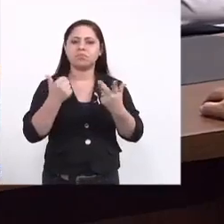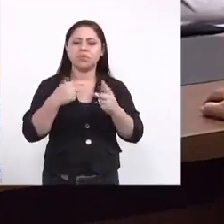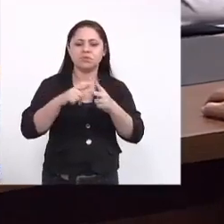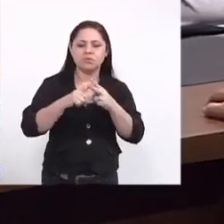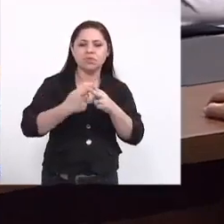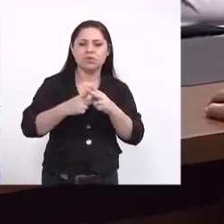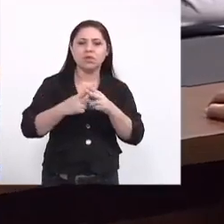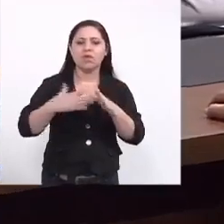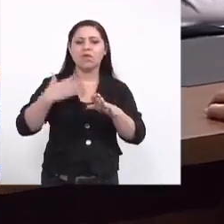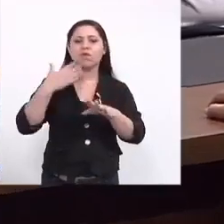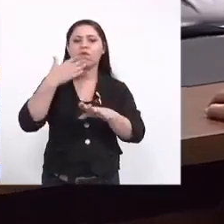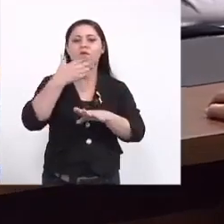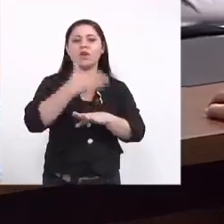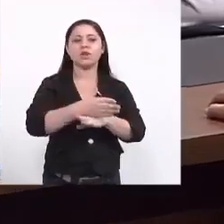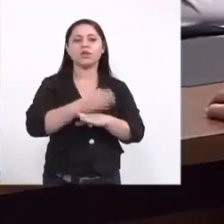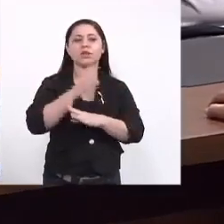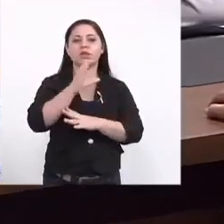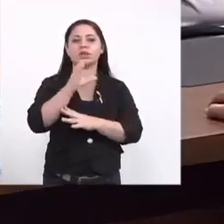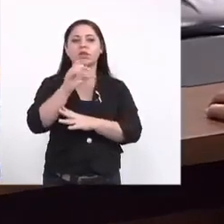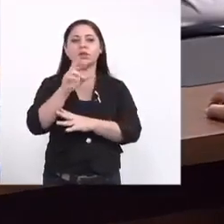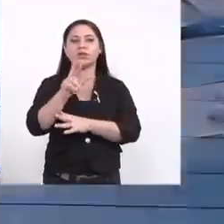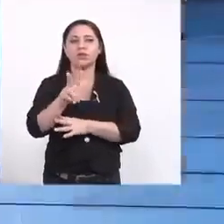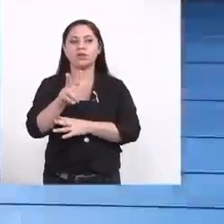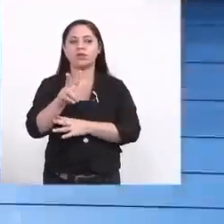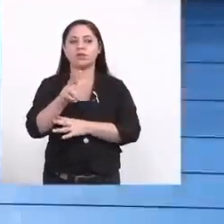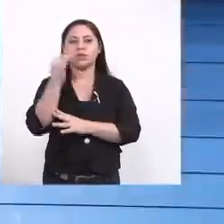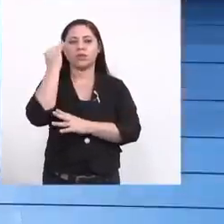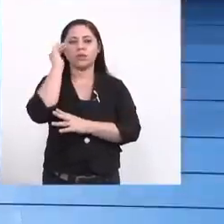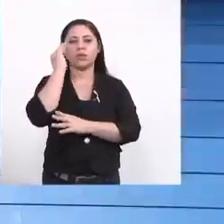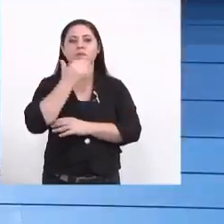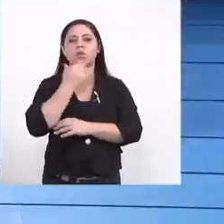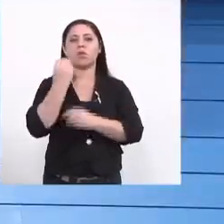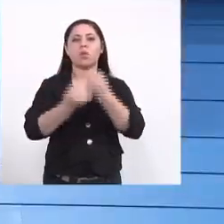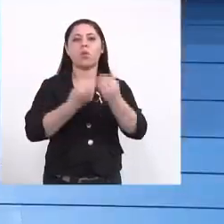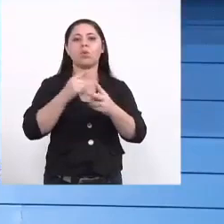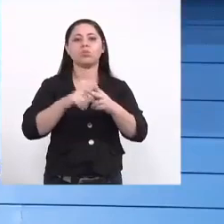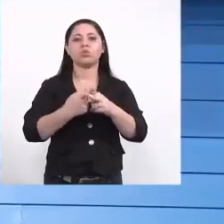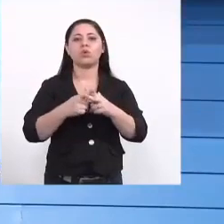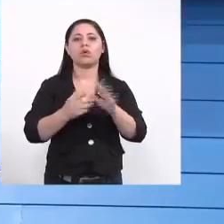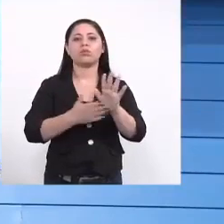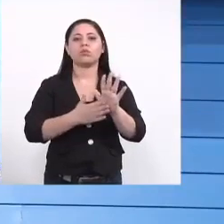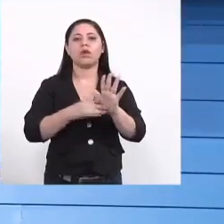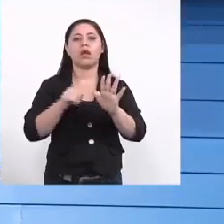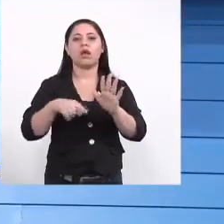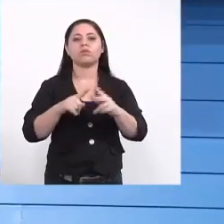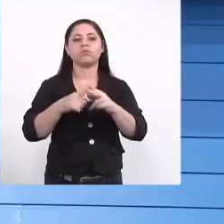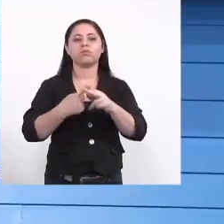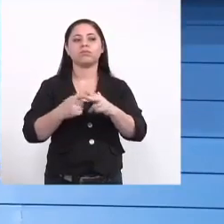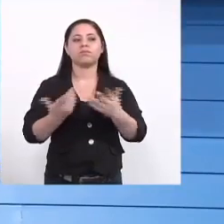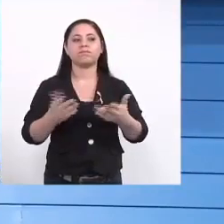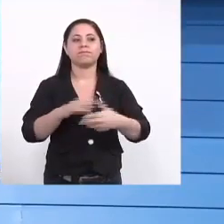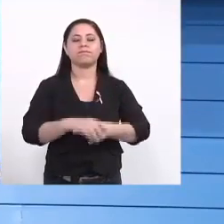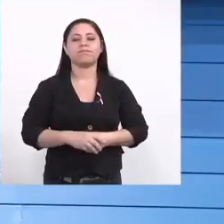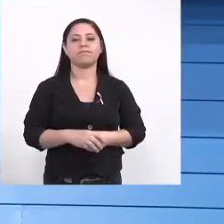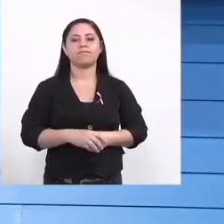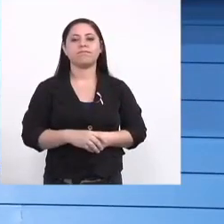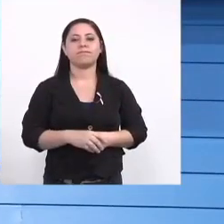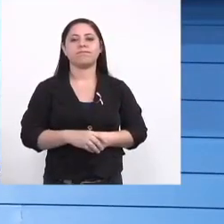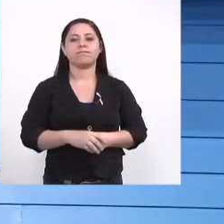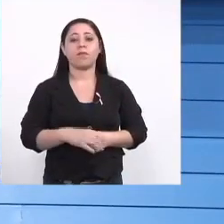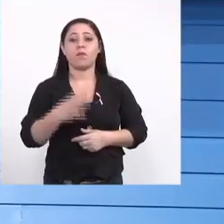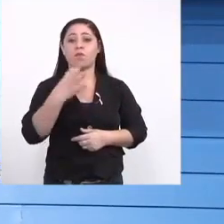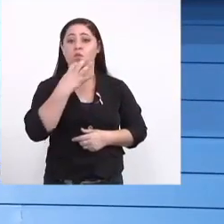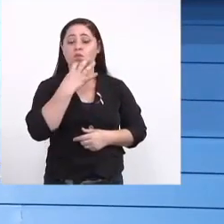e eu acabei indo para a CCEV para entender melhor como que é o funcionamento dessa ferramenta e eu